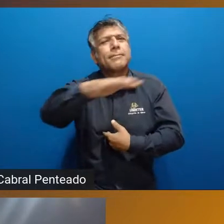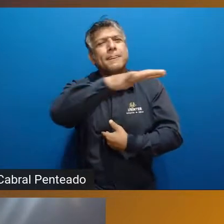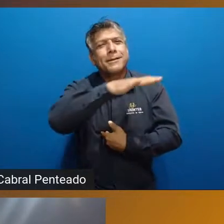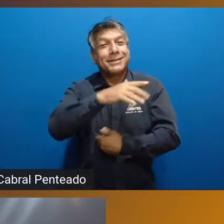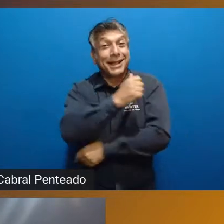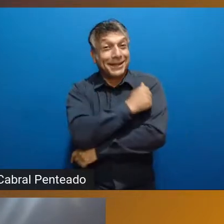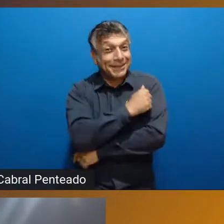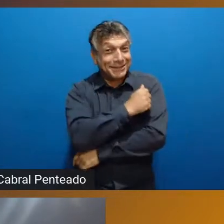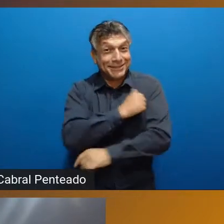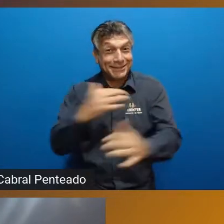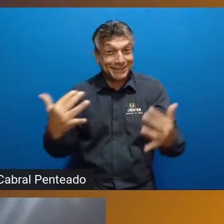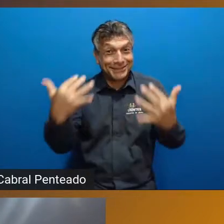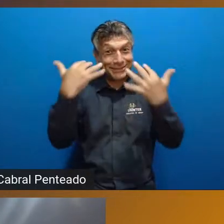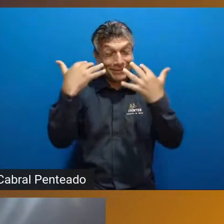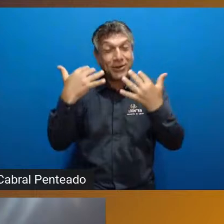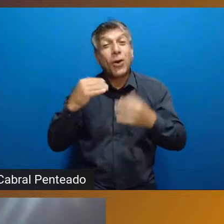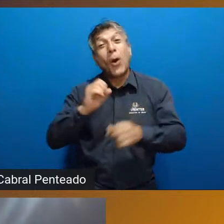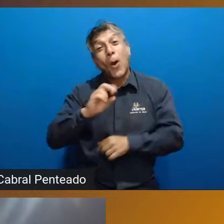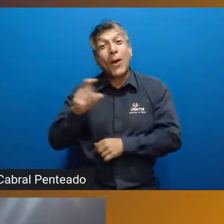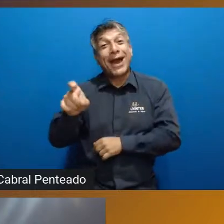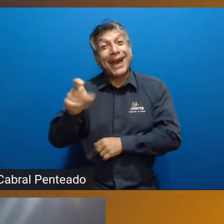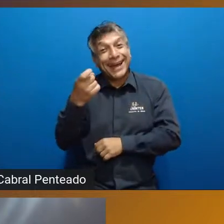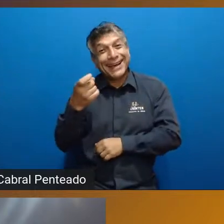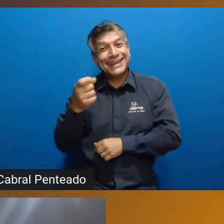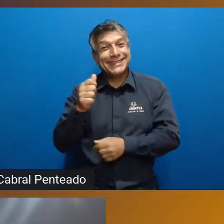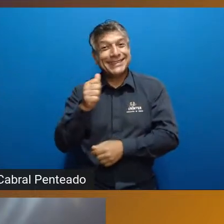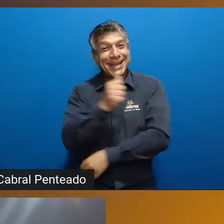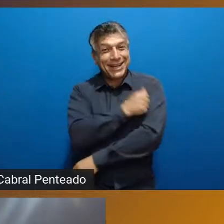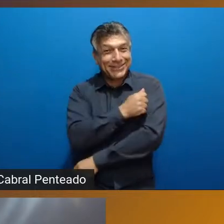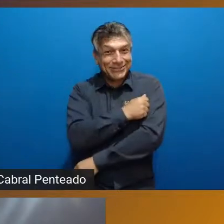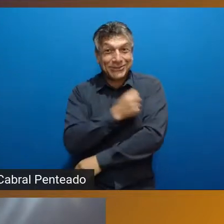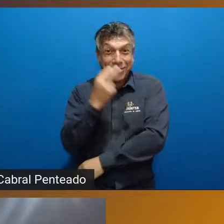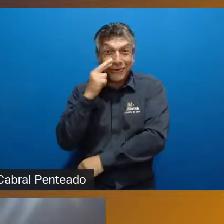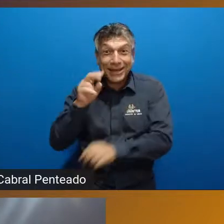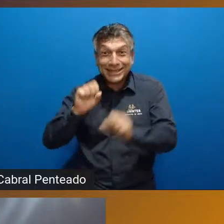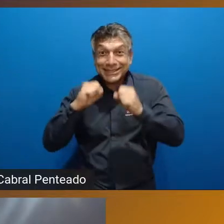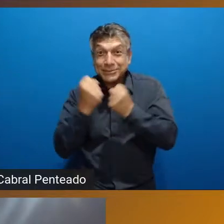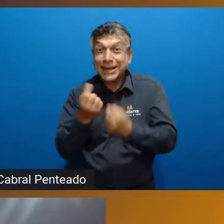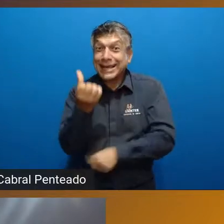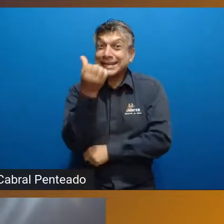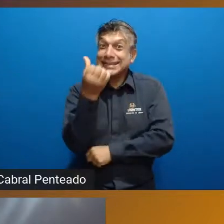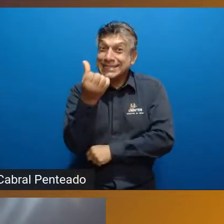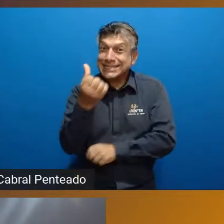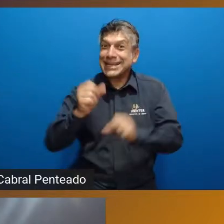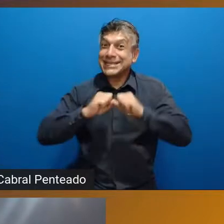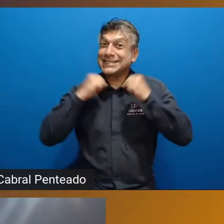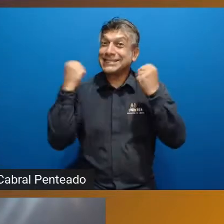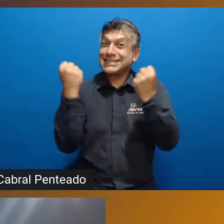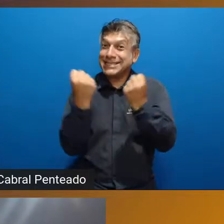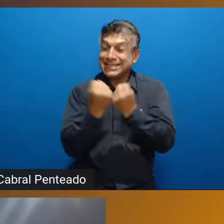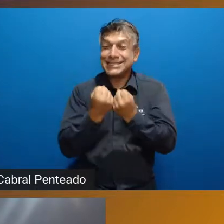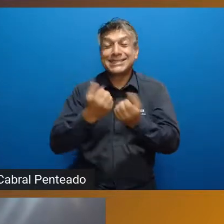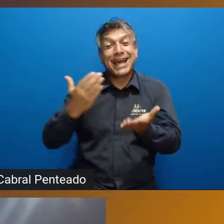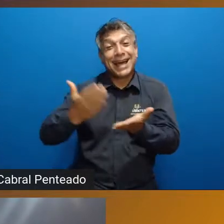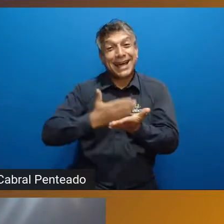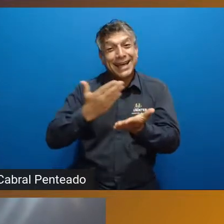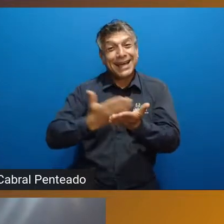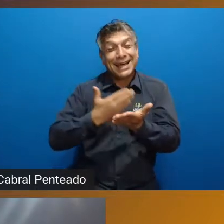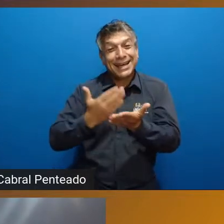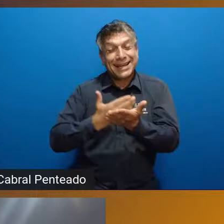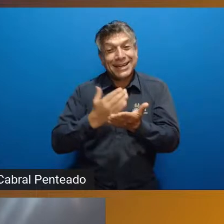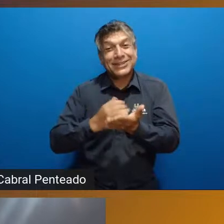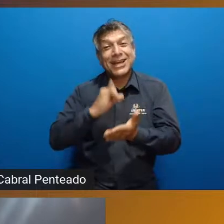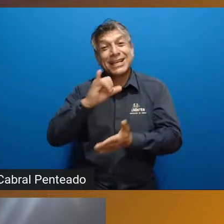alunos, ou nossos egressos que estão assistindo esse seminário. o nosso sexto seminário, Caderno Inter Saberes, das